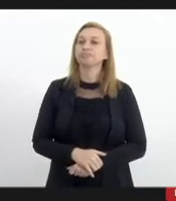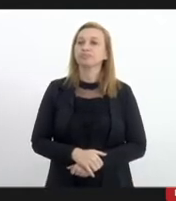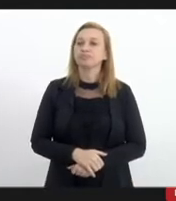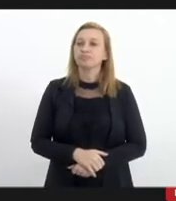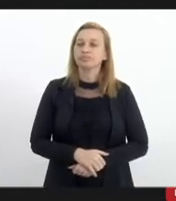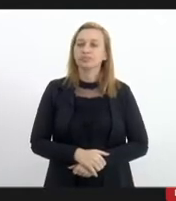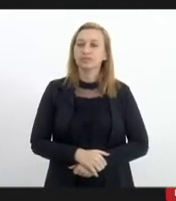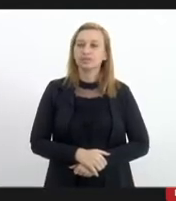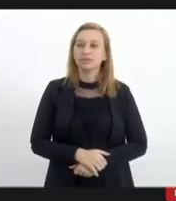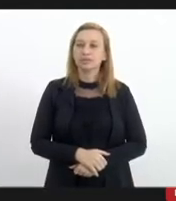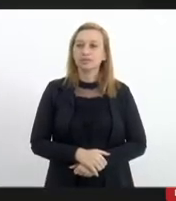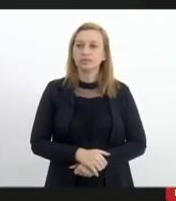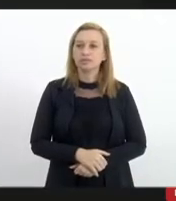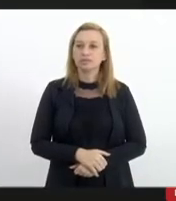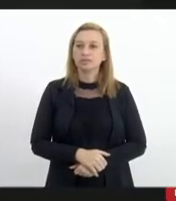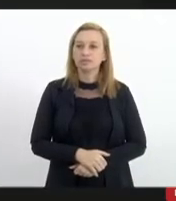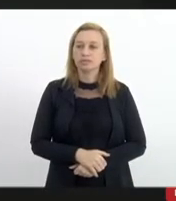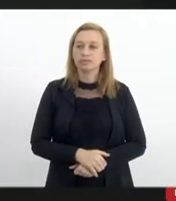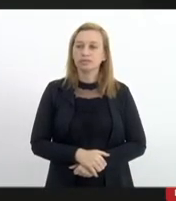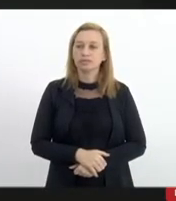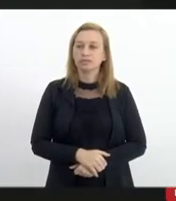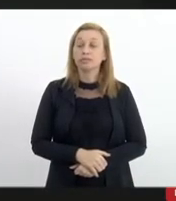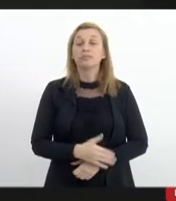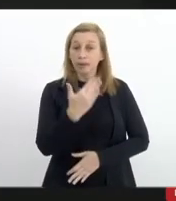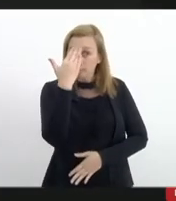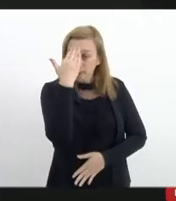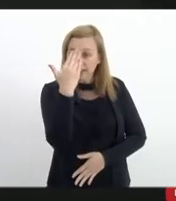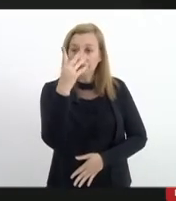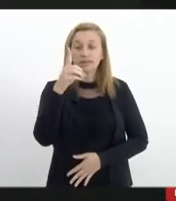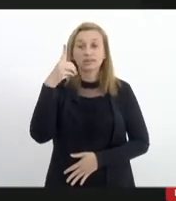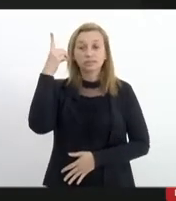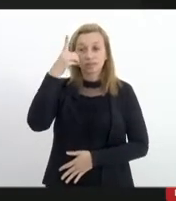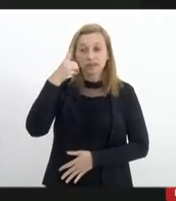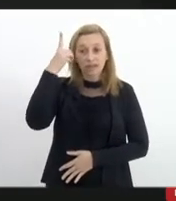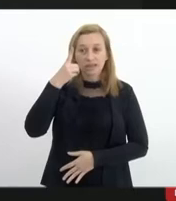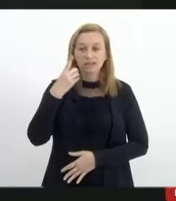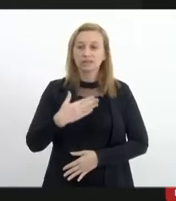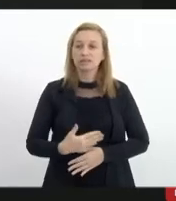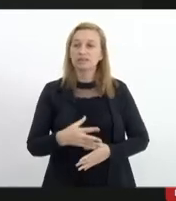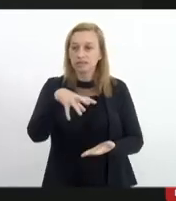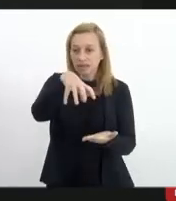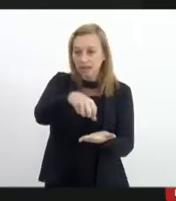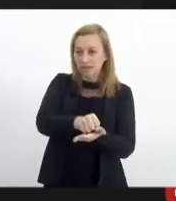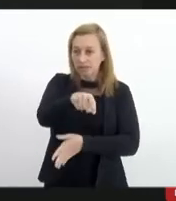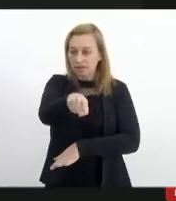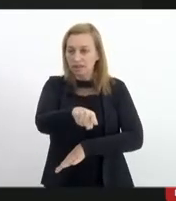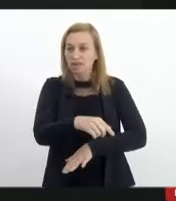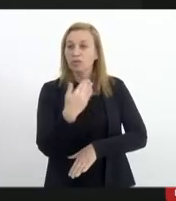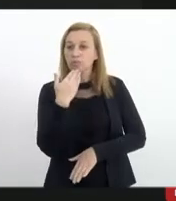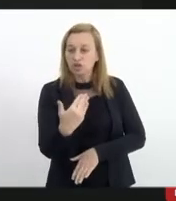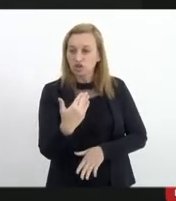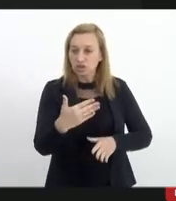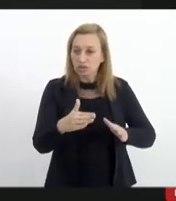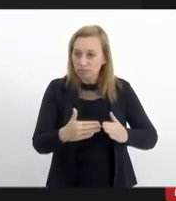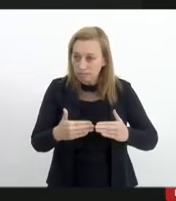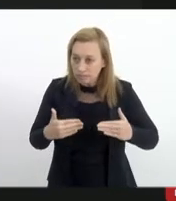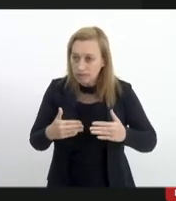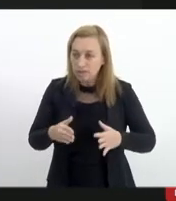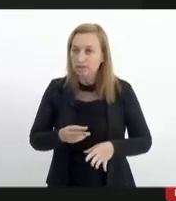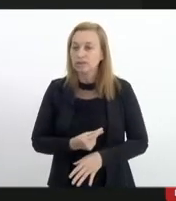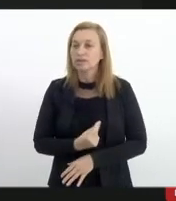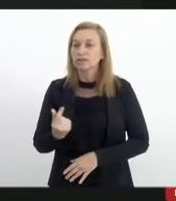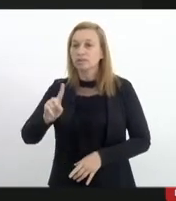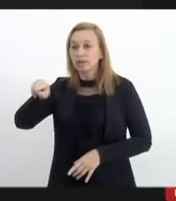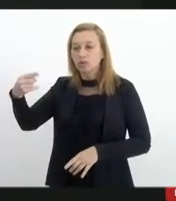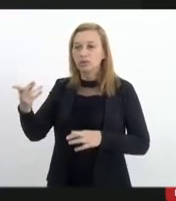é isso Dani obrigada deputada obrigada fica aí gravado e eu vou pedir licença para entrar